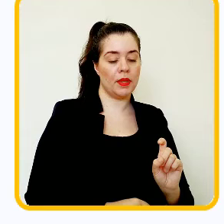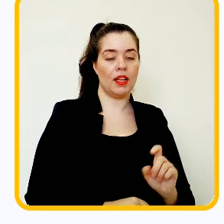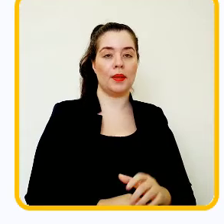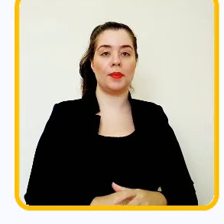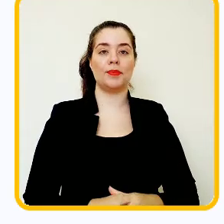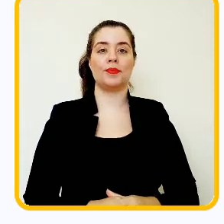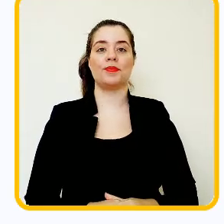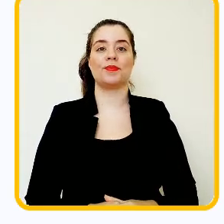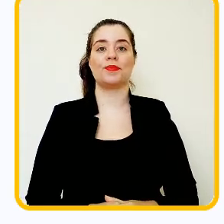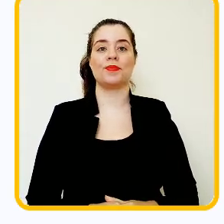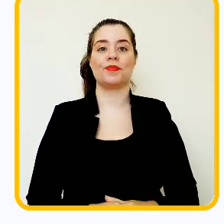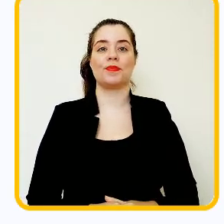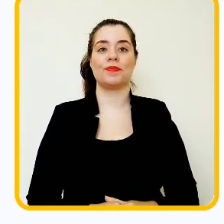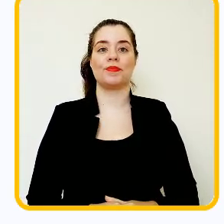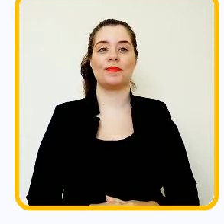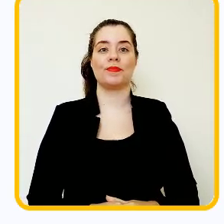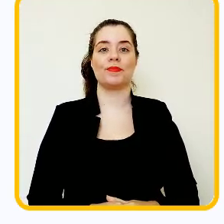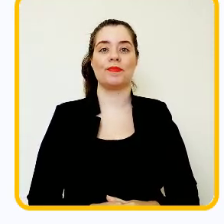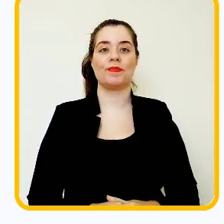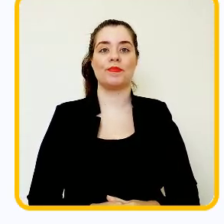habilitar este botão.